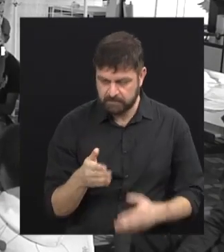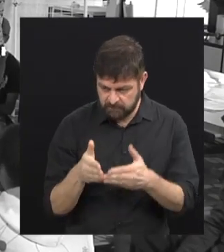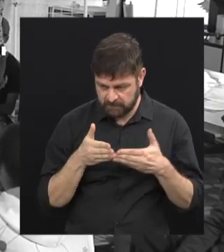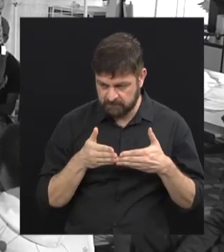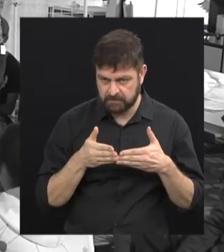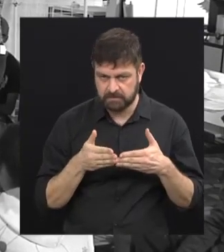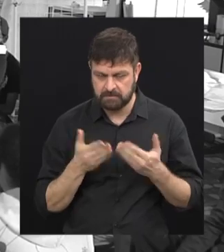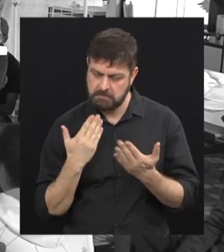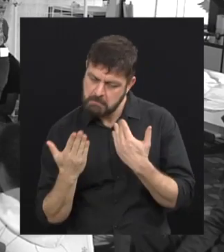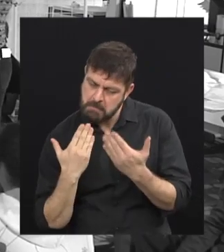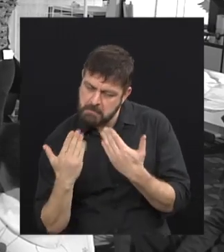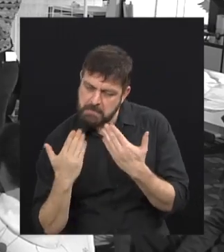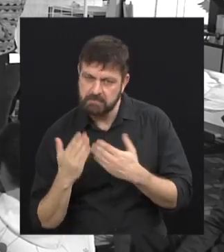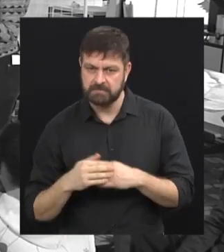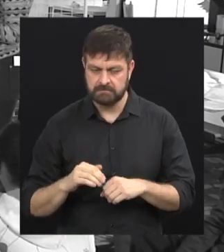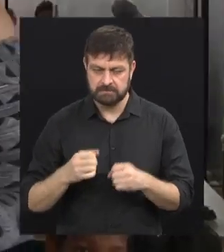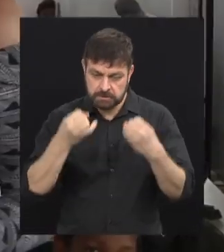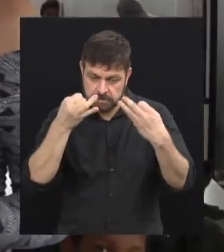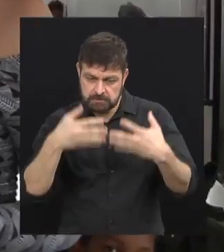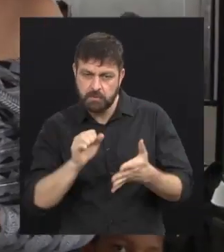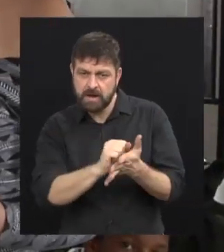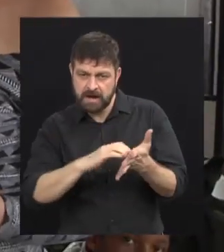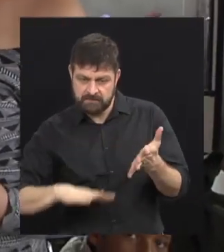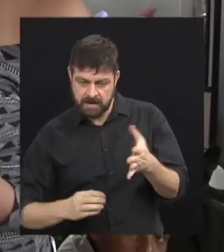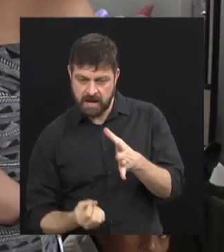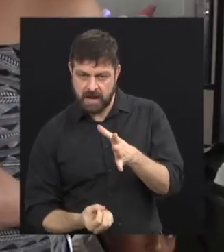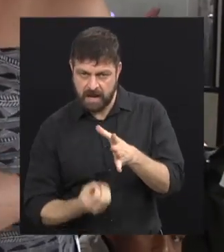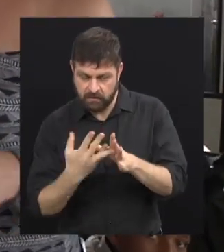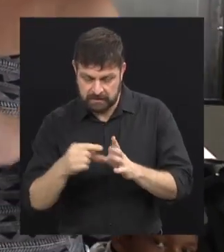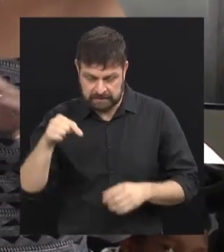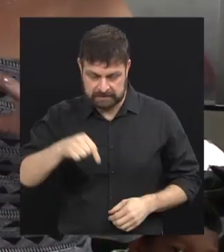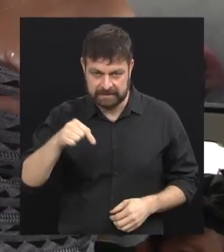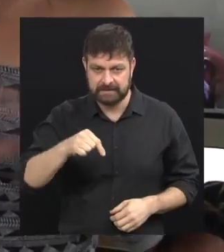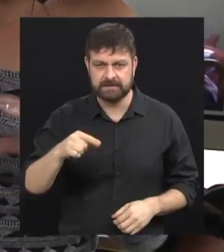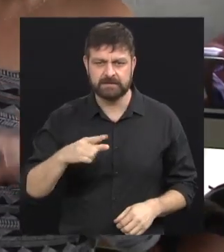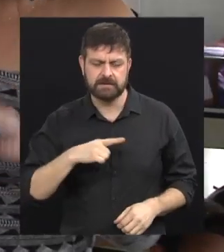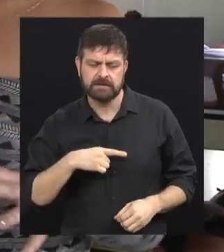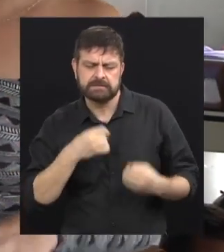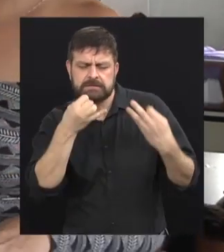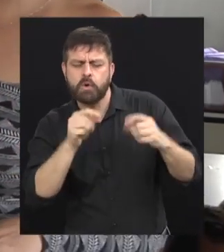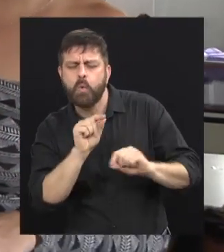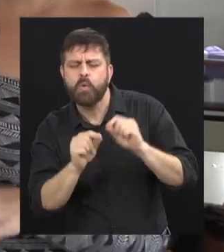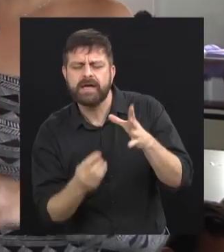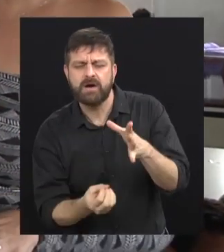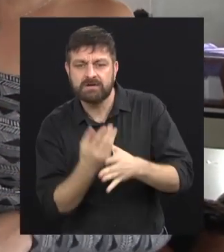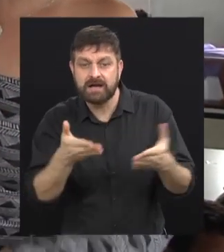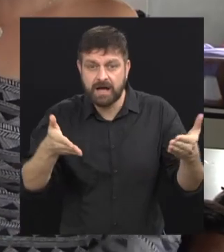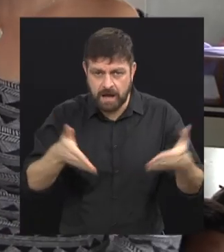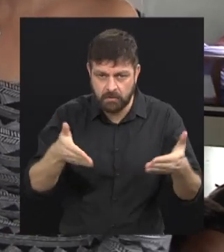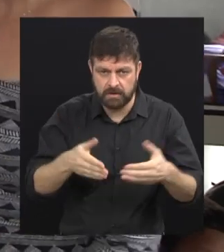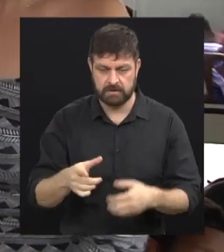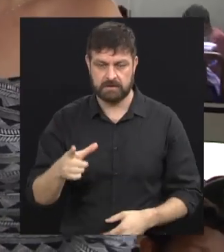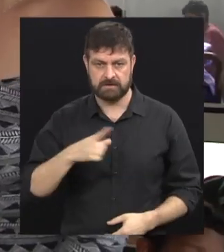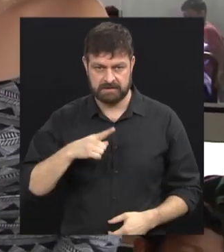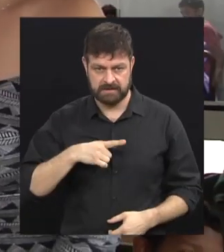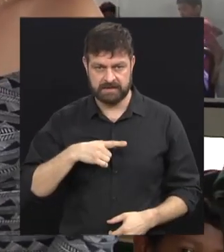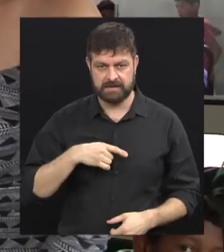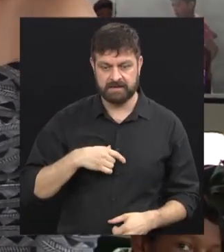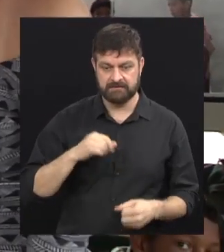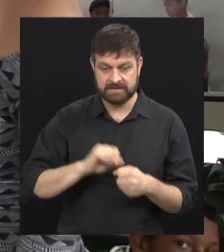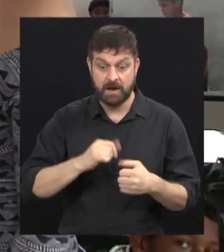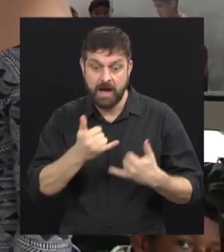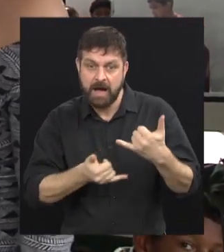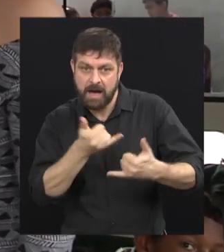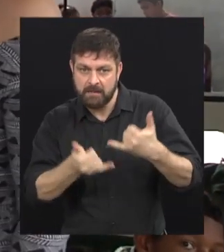por favor. A gente fala um pouquinho dessas atividades que acontecem contra a tua, Tomás. Conta pra gente o que está acontecendo agora. Explica pra gente. Aqui, nessa atividade que estamos